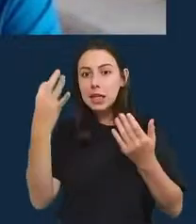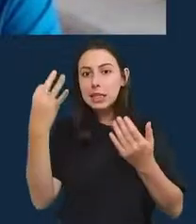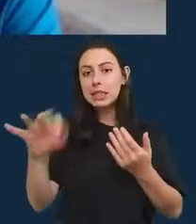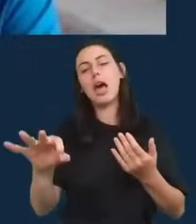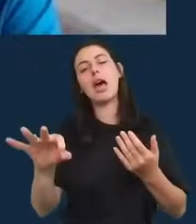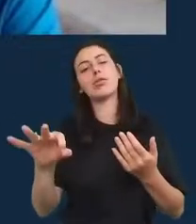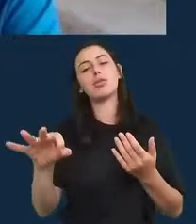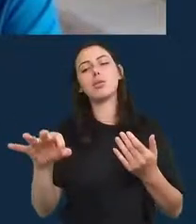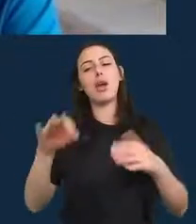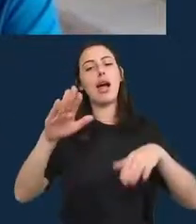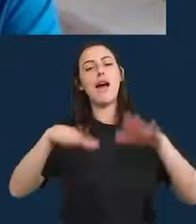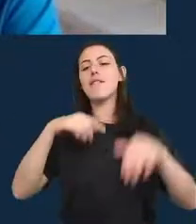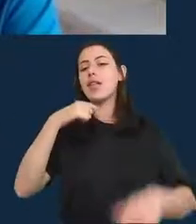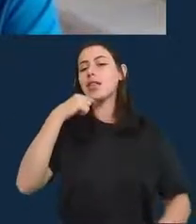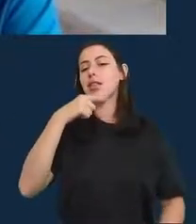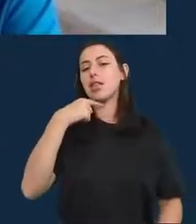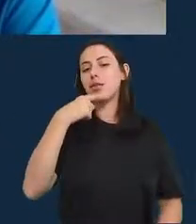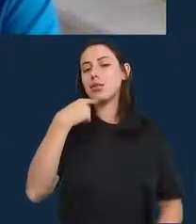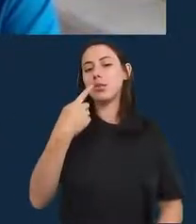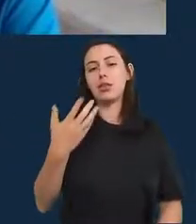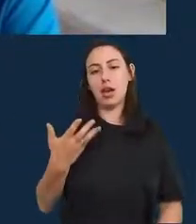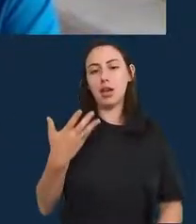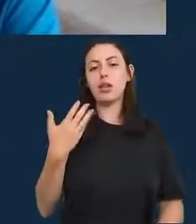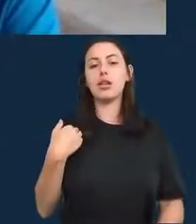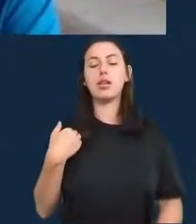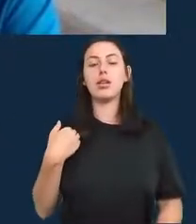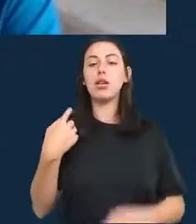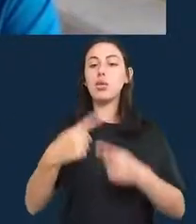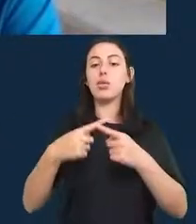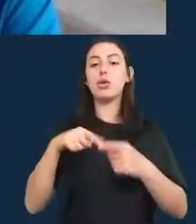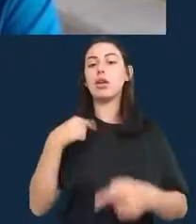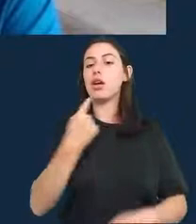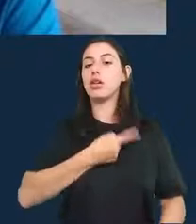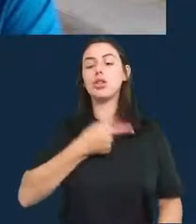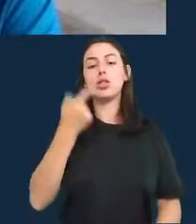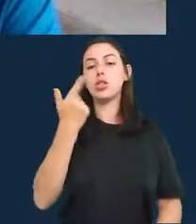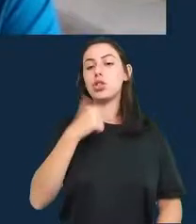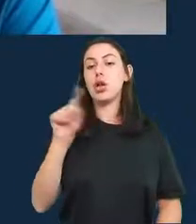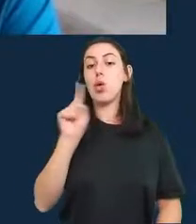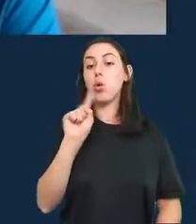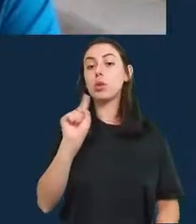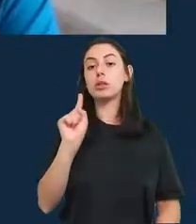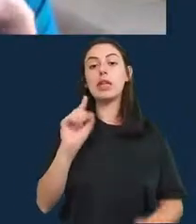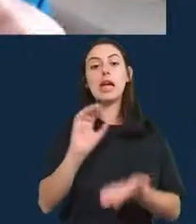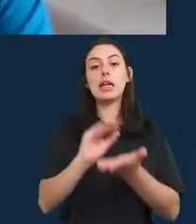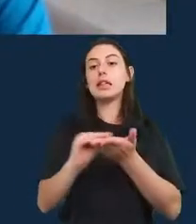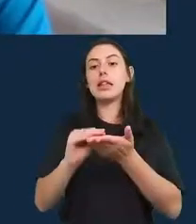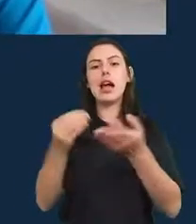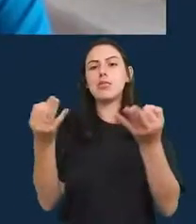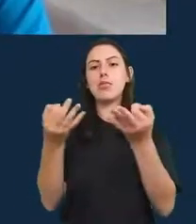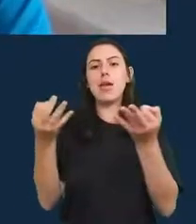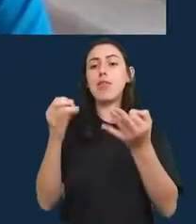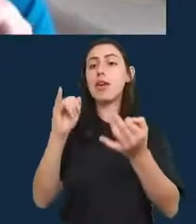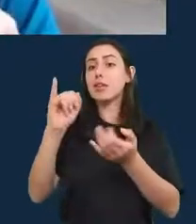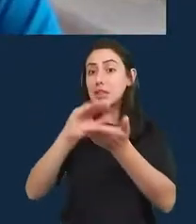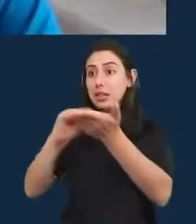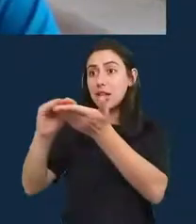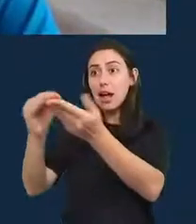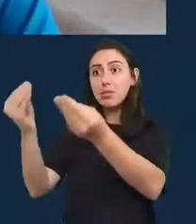essa é a resposta correta, eu acho. A gente não consegue dar um número preciso se os dados forem insuficientes.